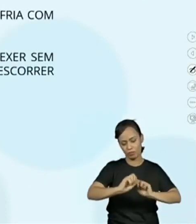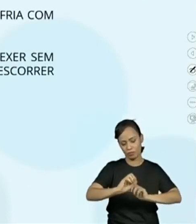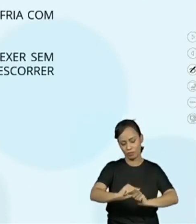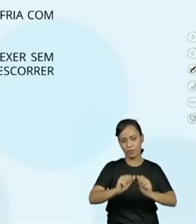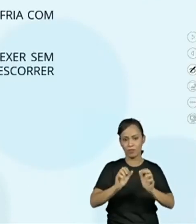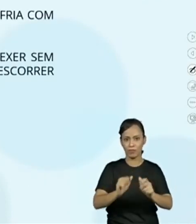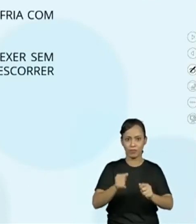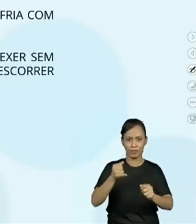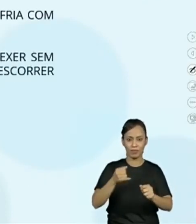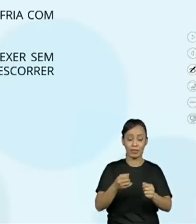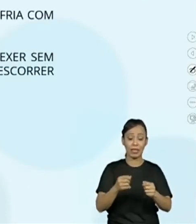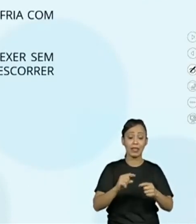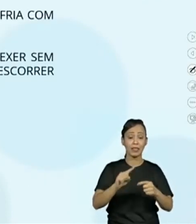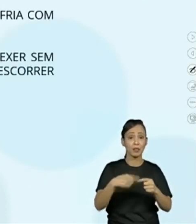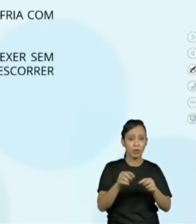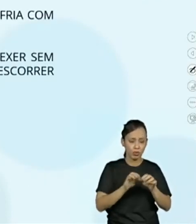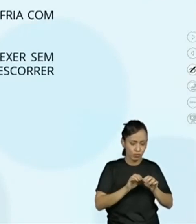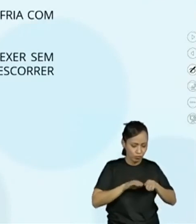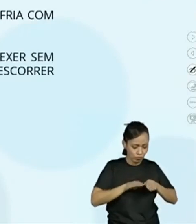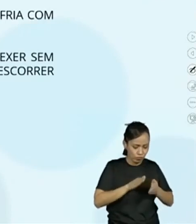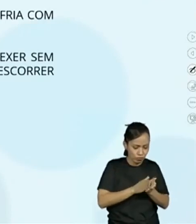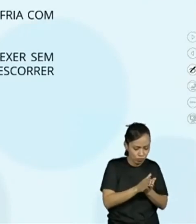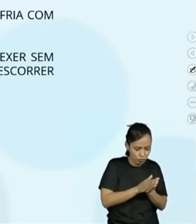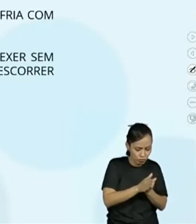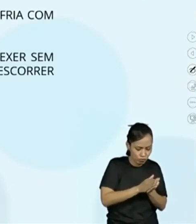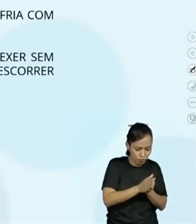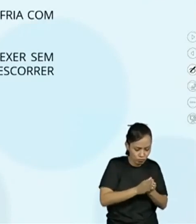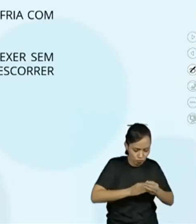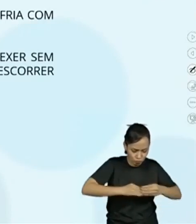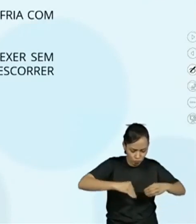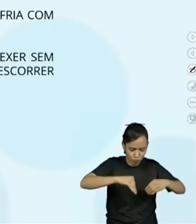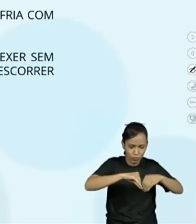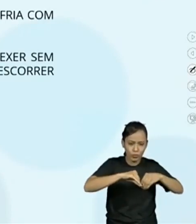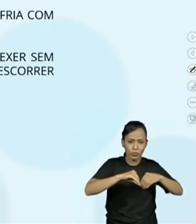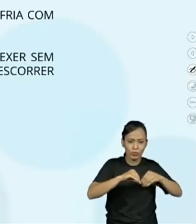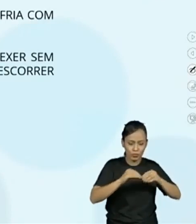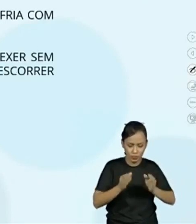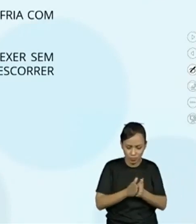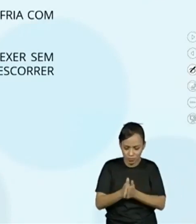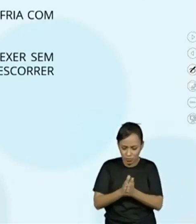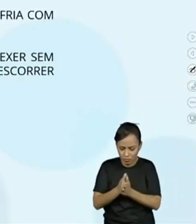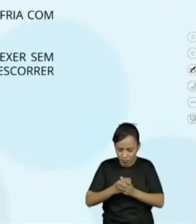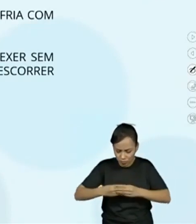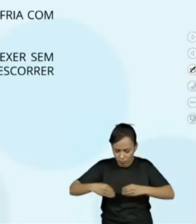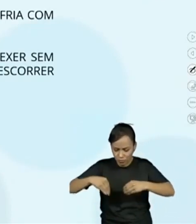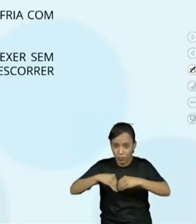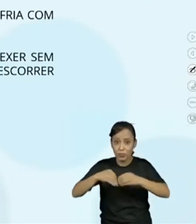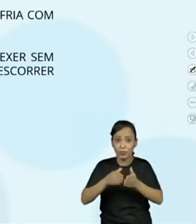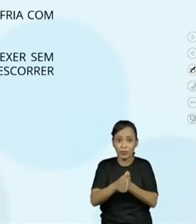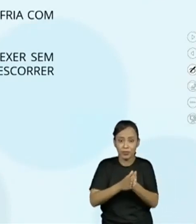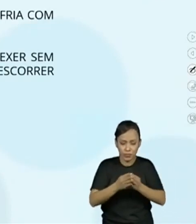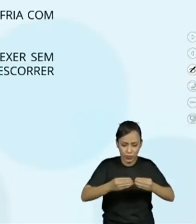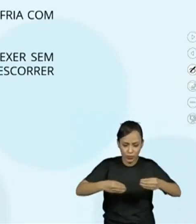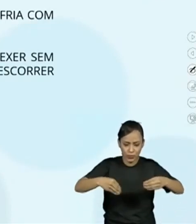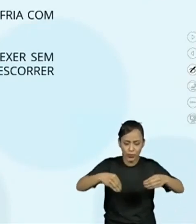Enrolar os biscoitos e colocar na gordura fria com o fogo desligado.